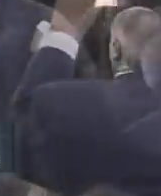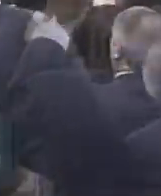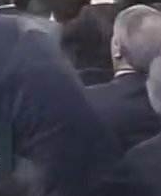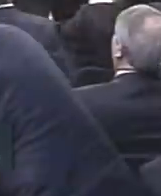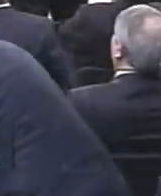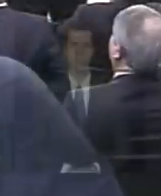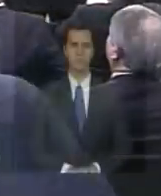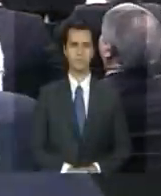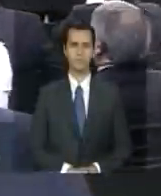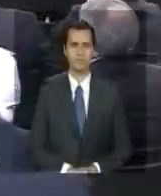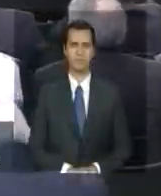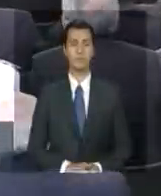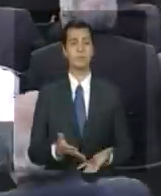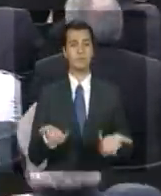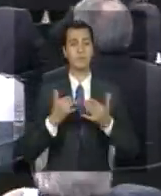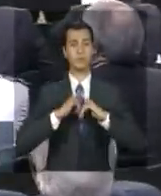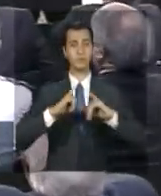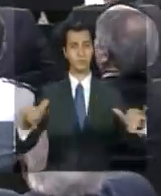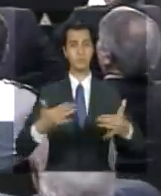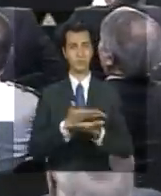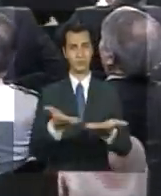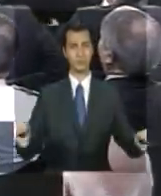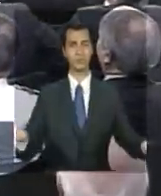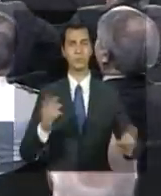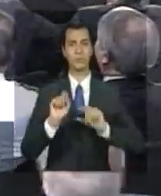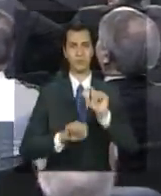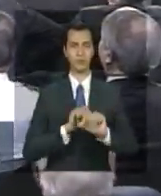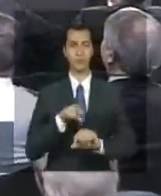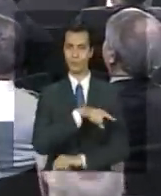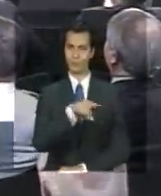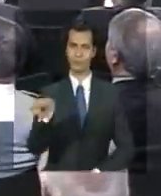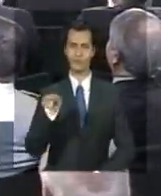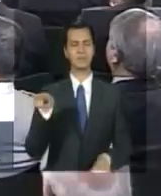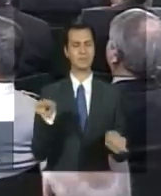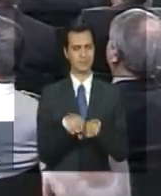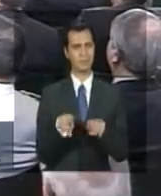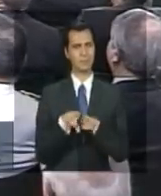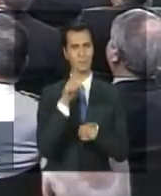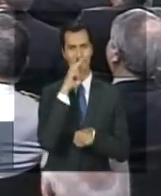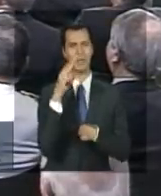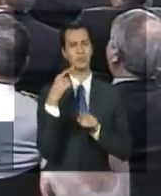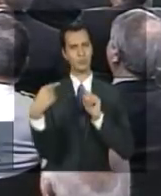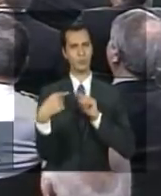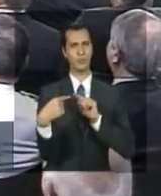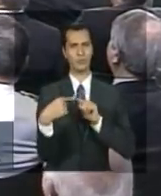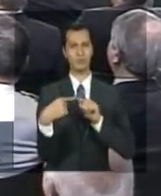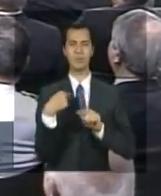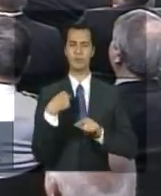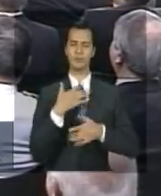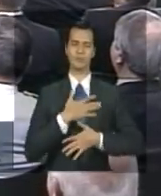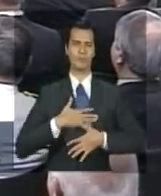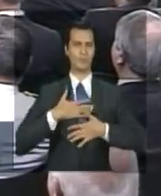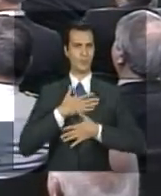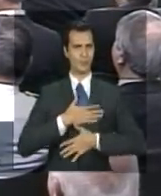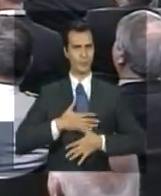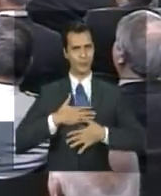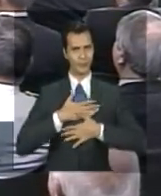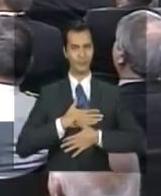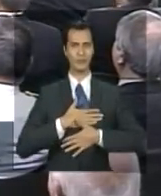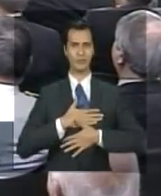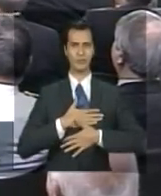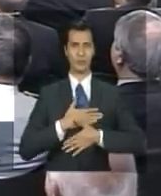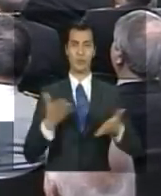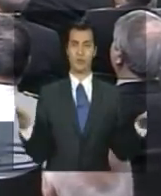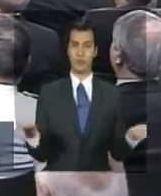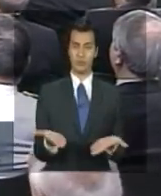E dizer para todos vocês, eu tenho certeza que para vocês também, para mim, é uma honra que